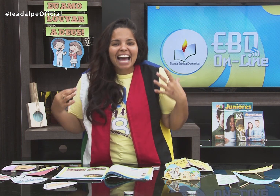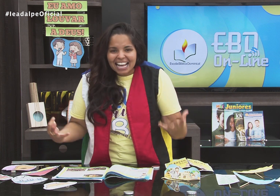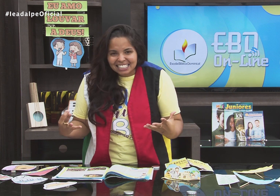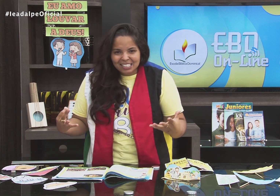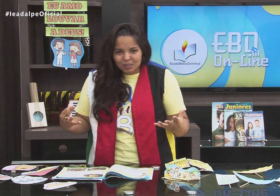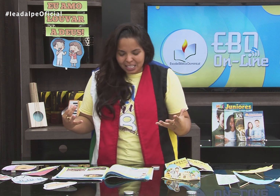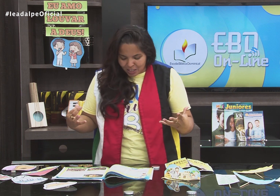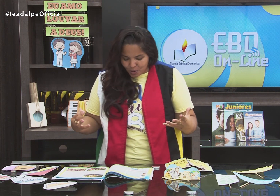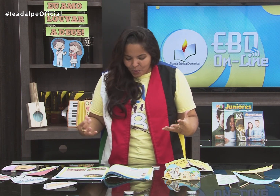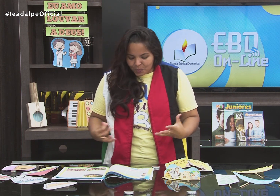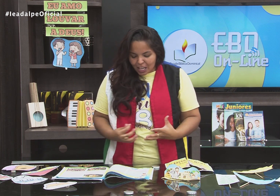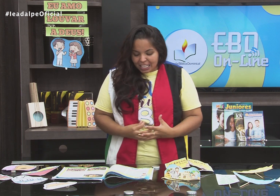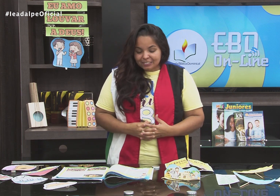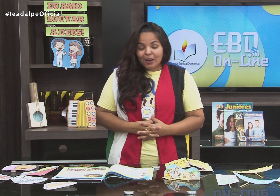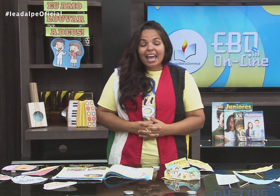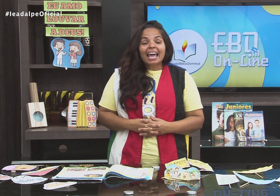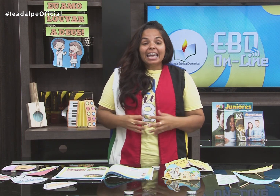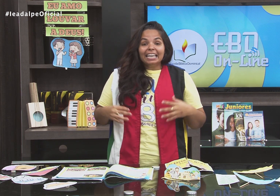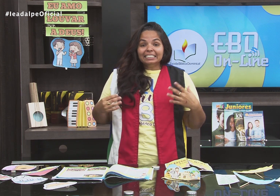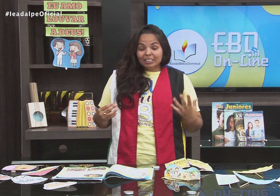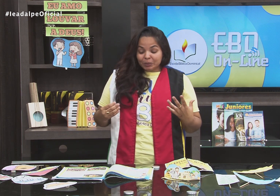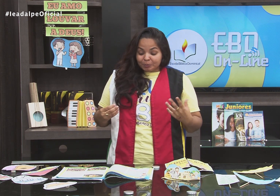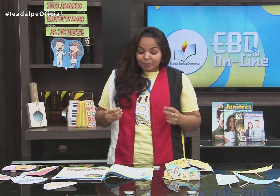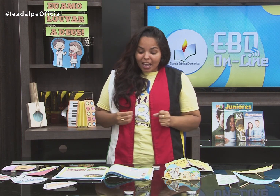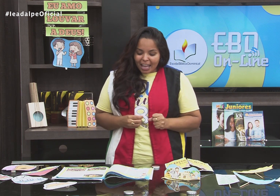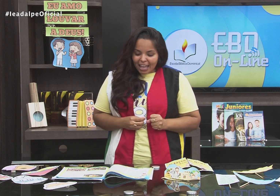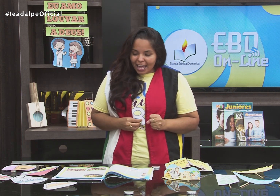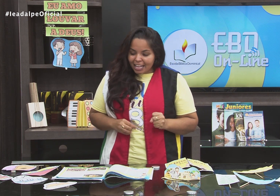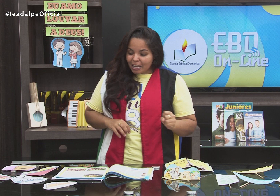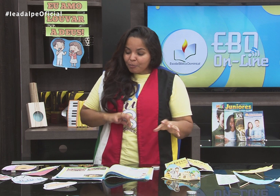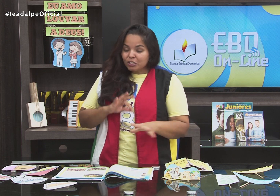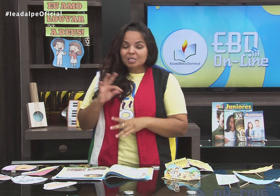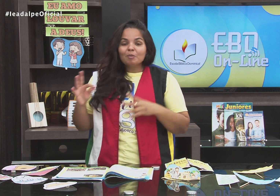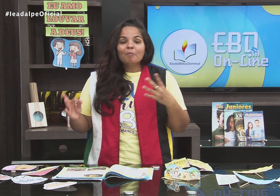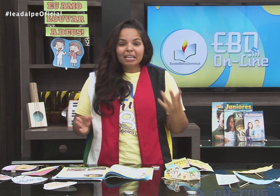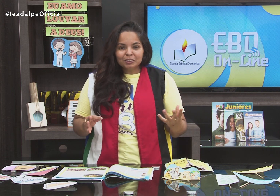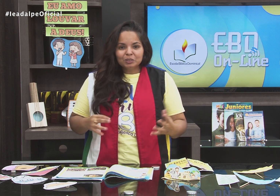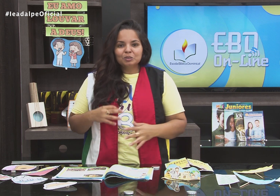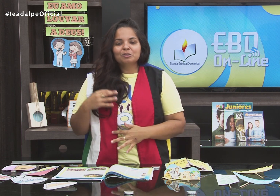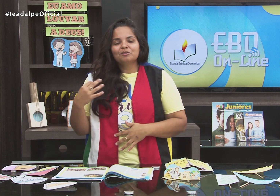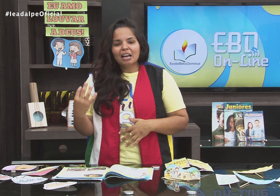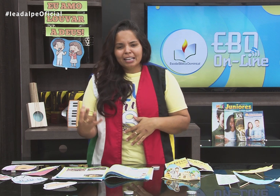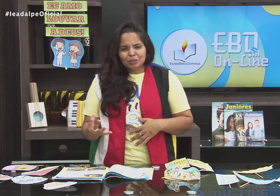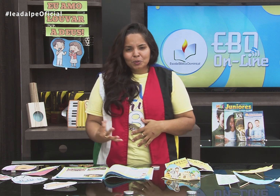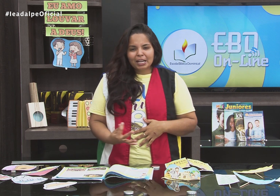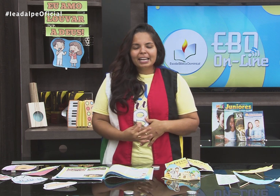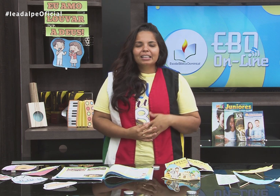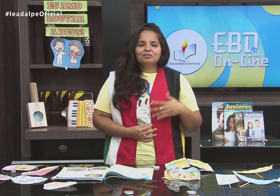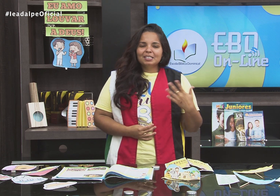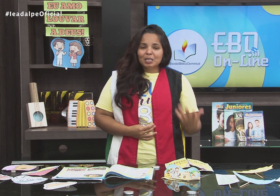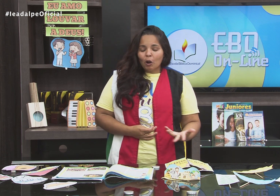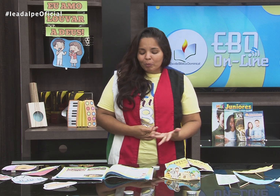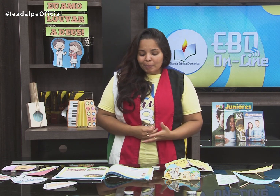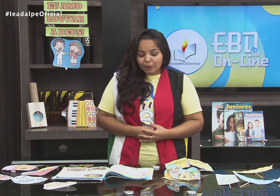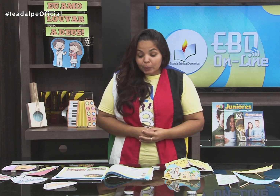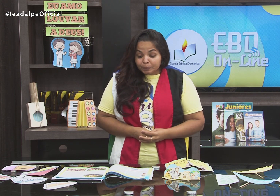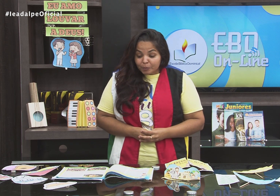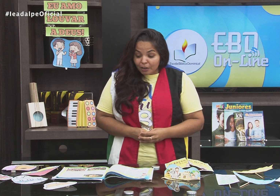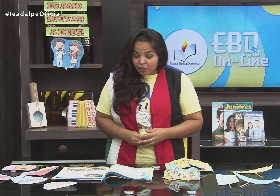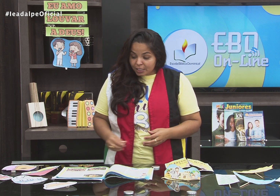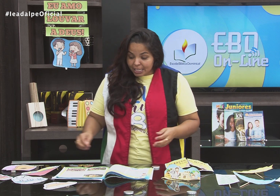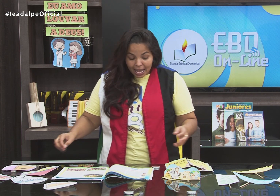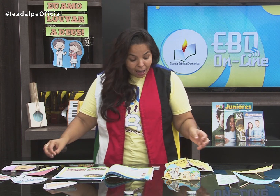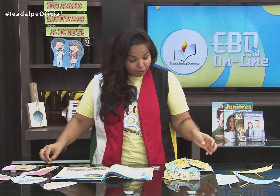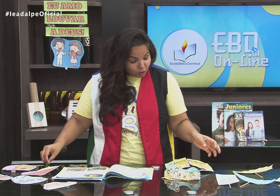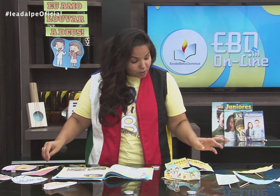dar graças ao Senhor. Não é? Então, depois desse momento da leitura, né? Do versículo bíblico,